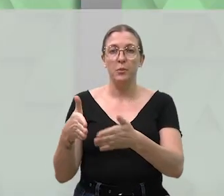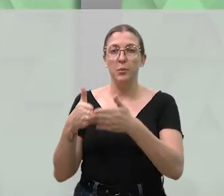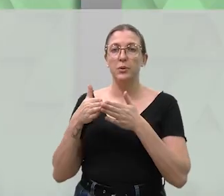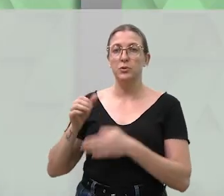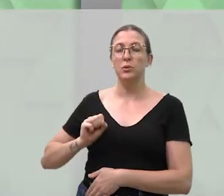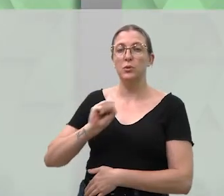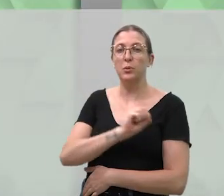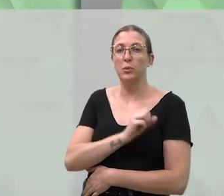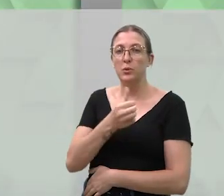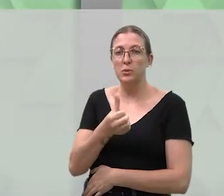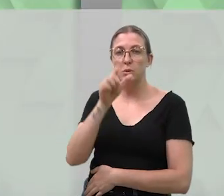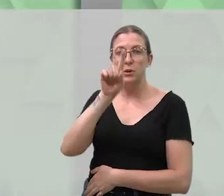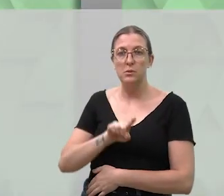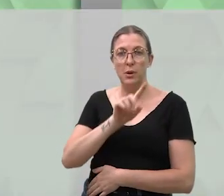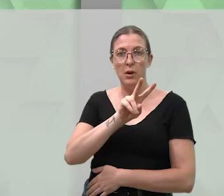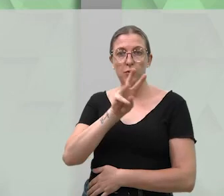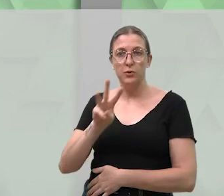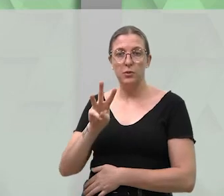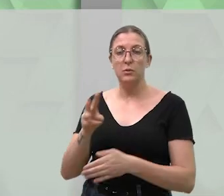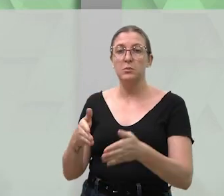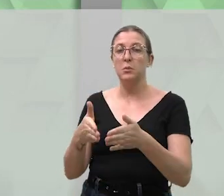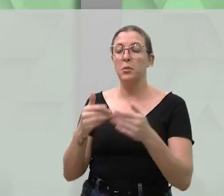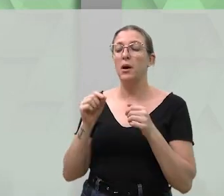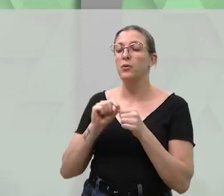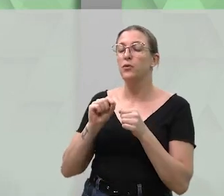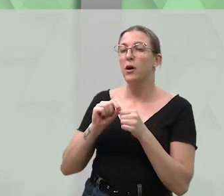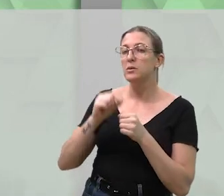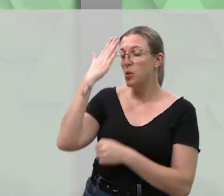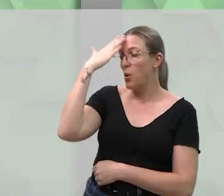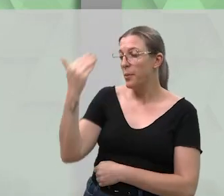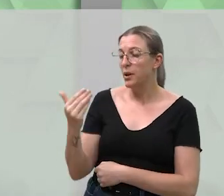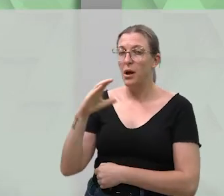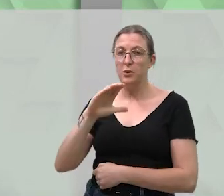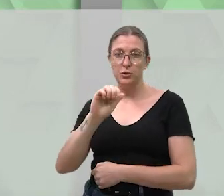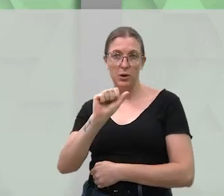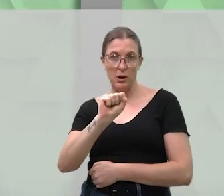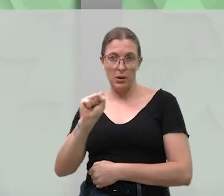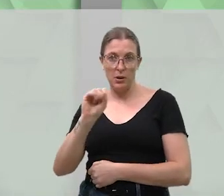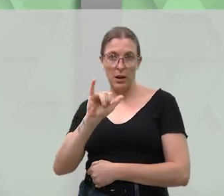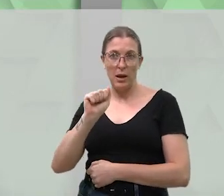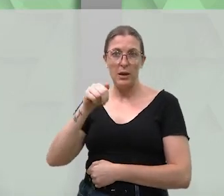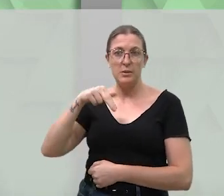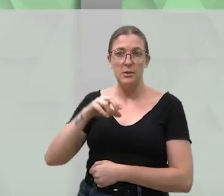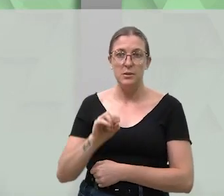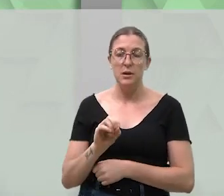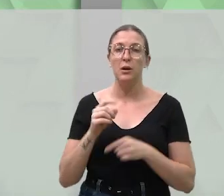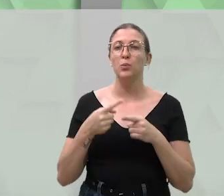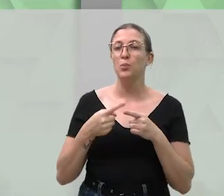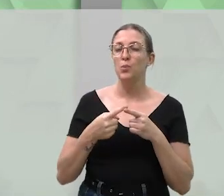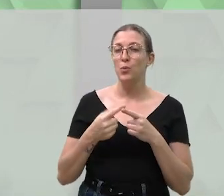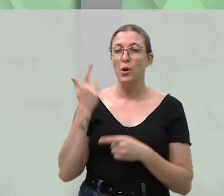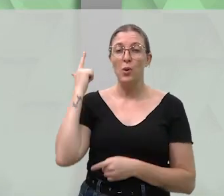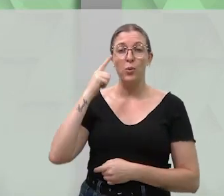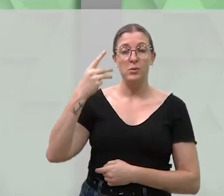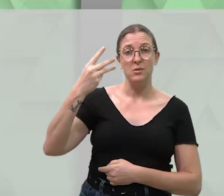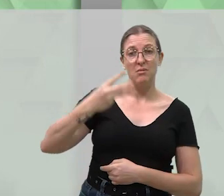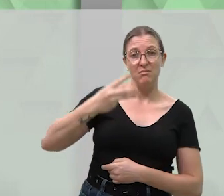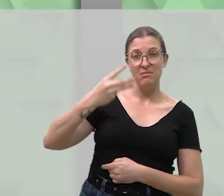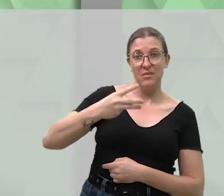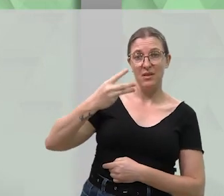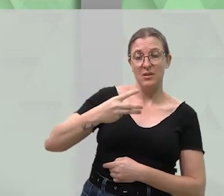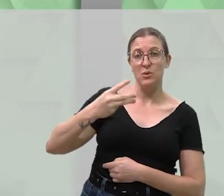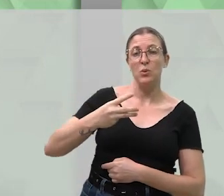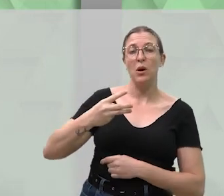Aprovado o Requerimento nº 6 de 2023, requer votos e congratulações ao Sr. Cassiano Rodrigo Schimmel, pelo brilhante